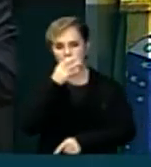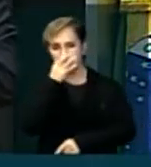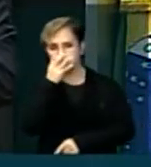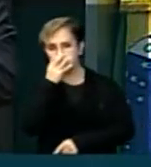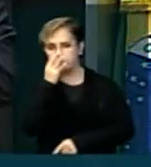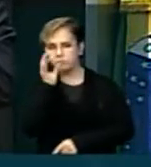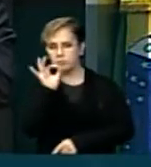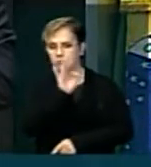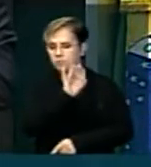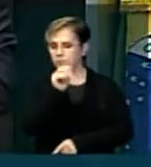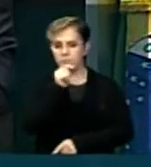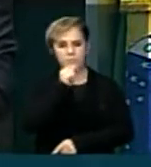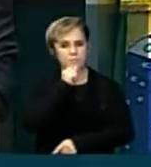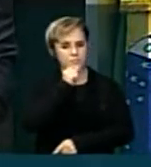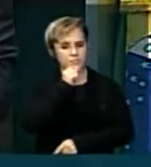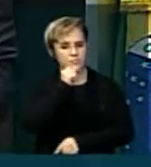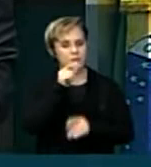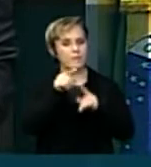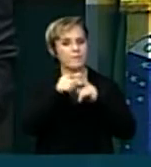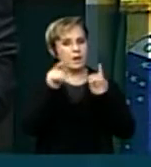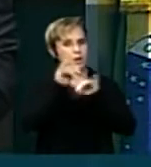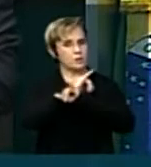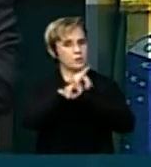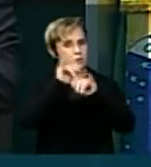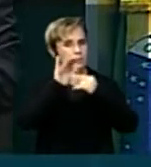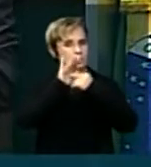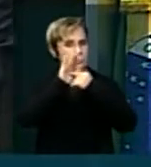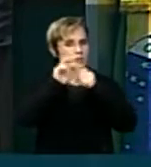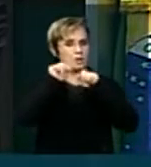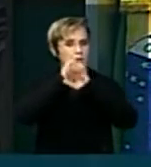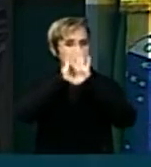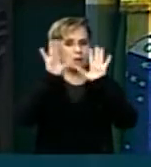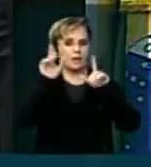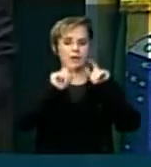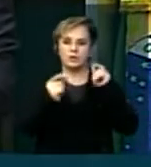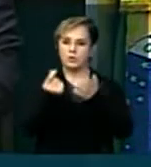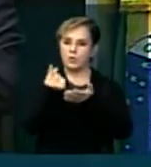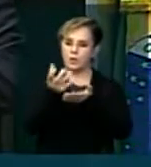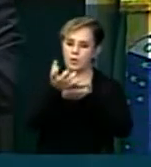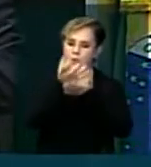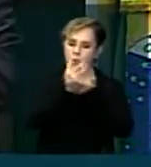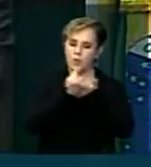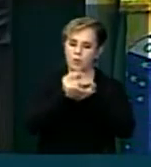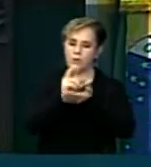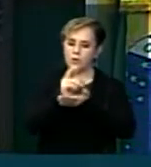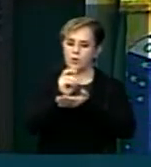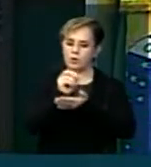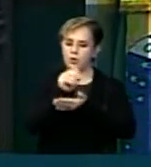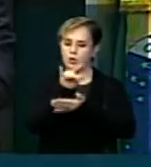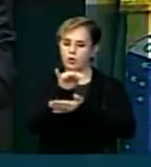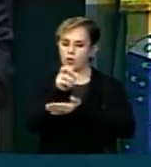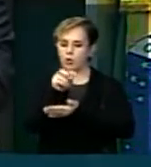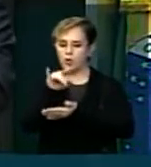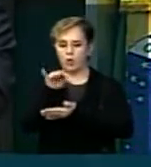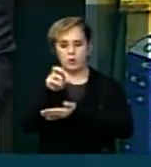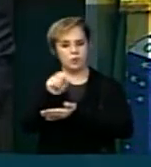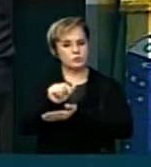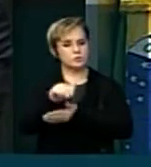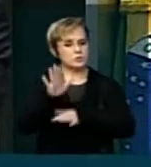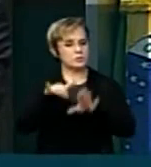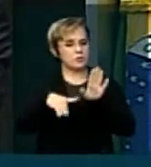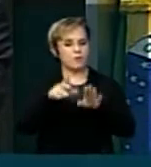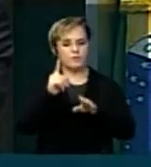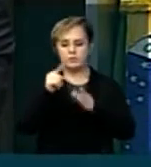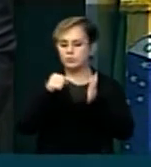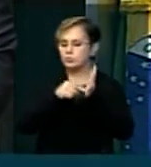à documentação, mas coloca uma visão muito clara de um destino desses royalties a um dos, talvez, os